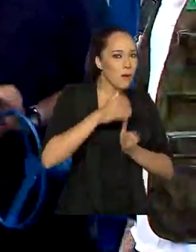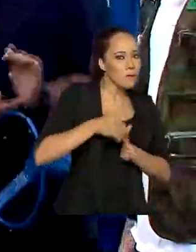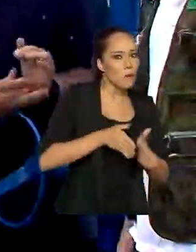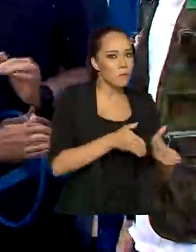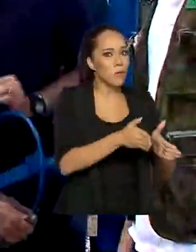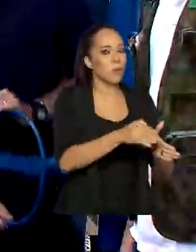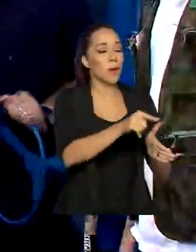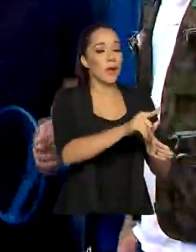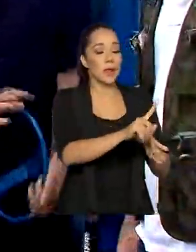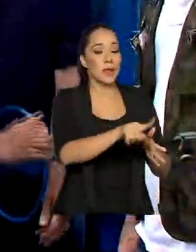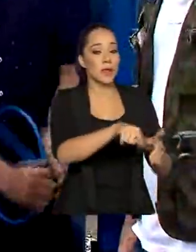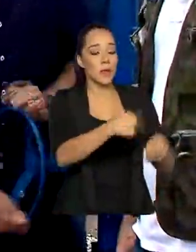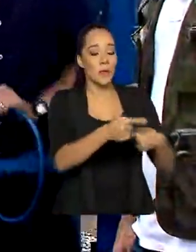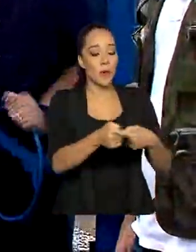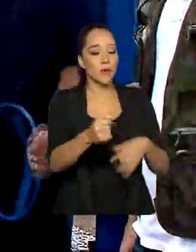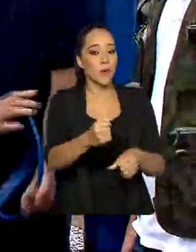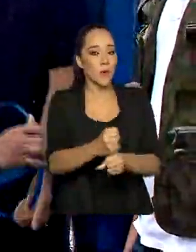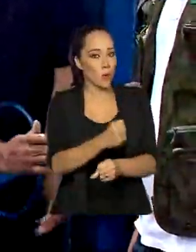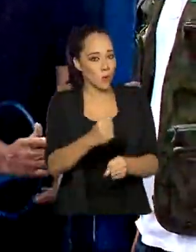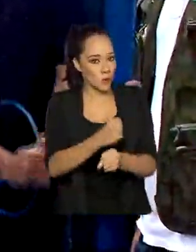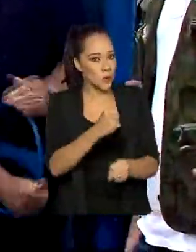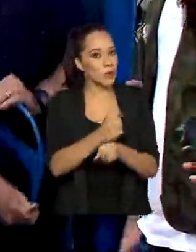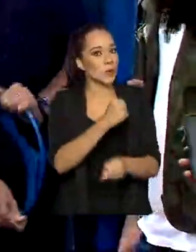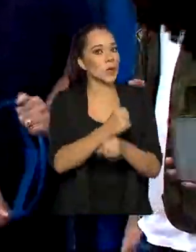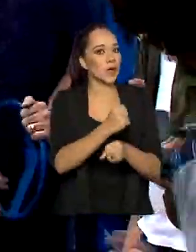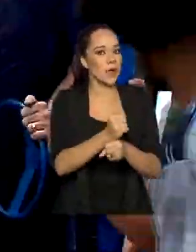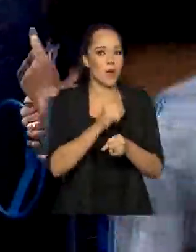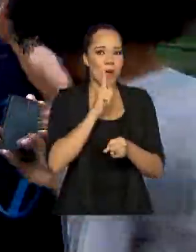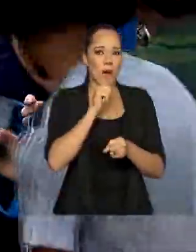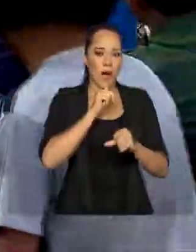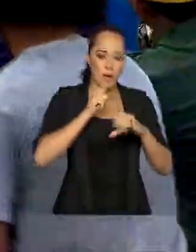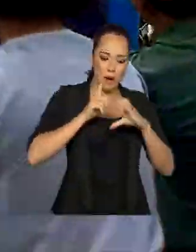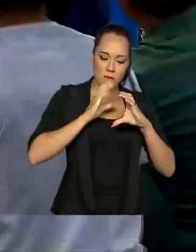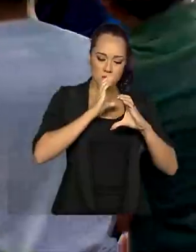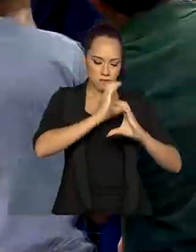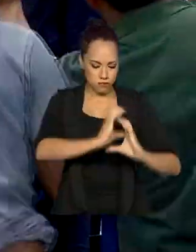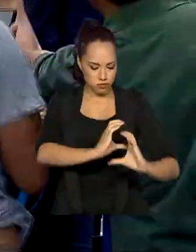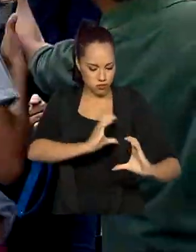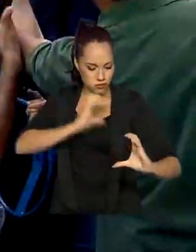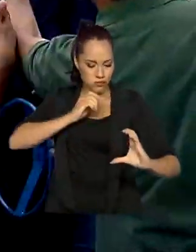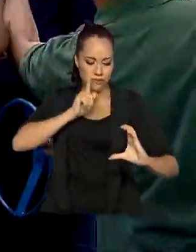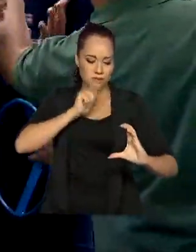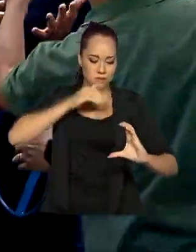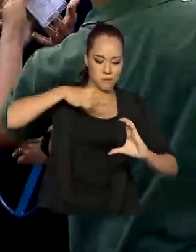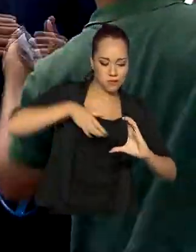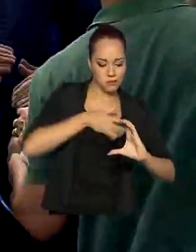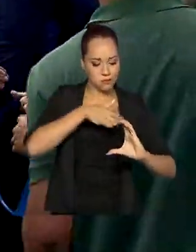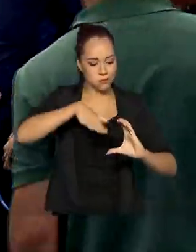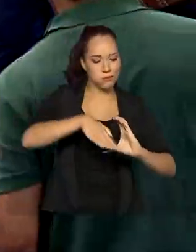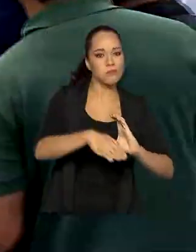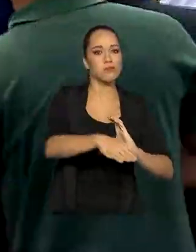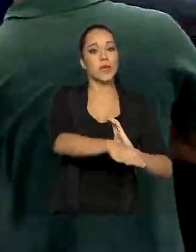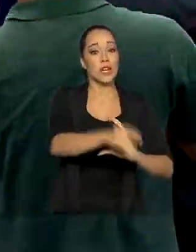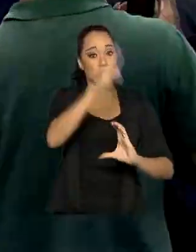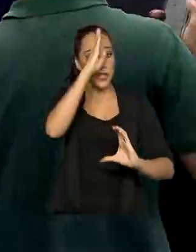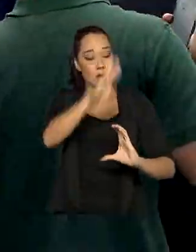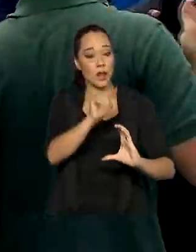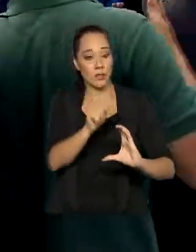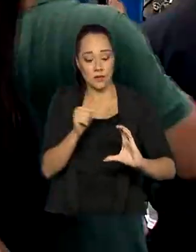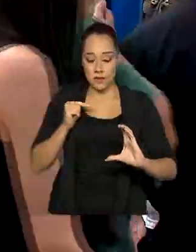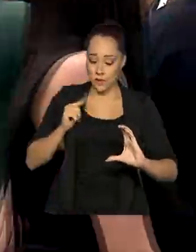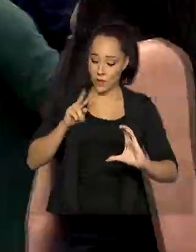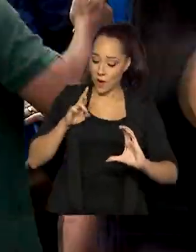Na sequência foi construída uma adutora de água bruta, como se chama, água captada diretamente no canal,